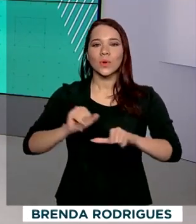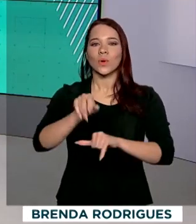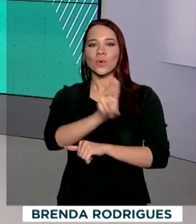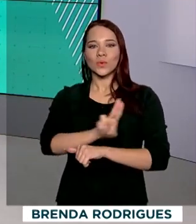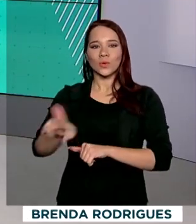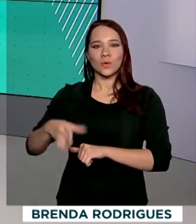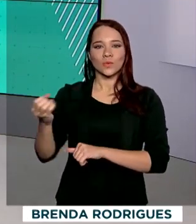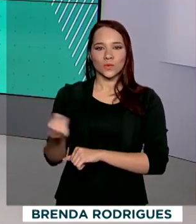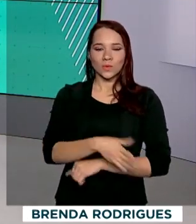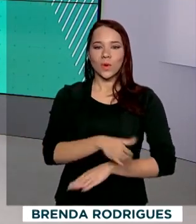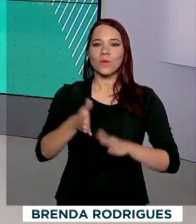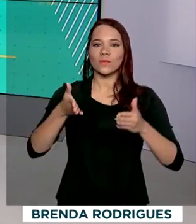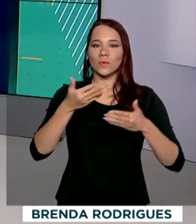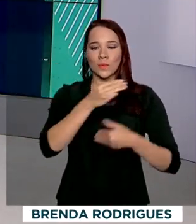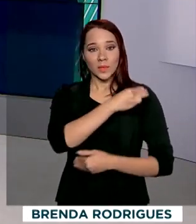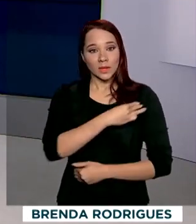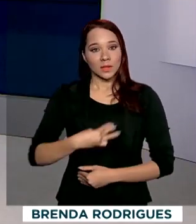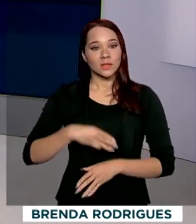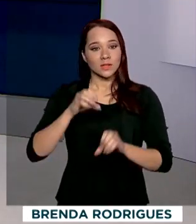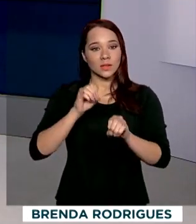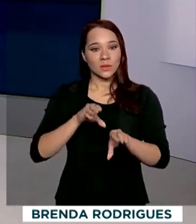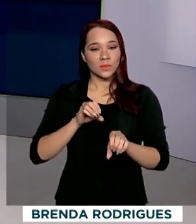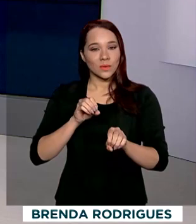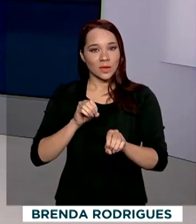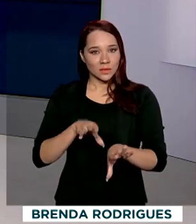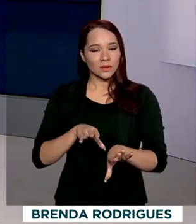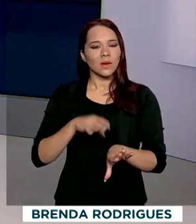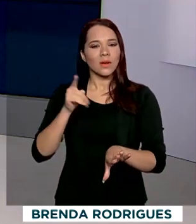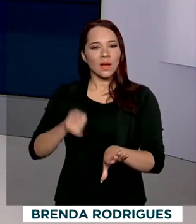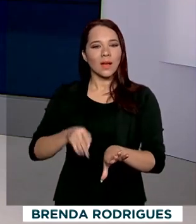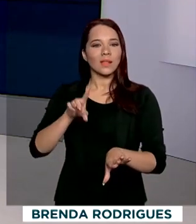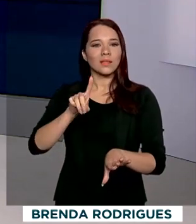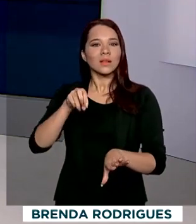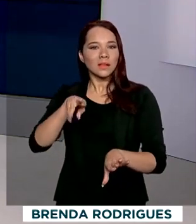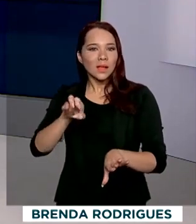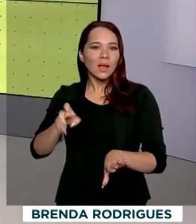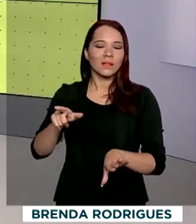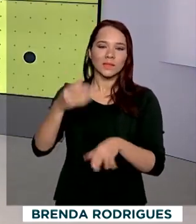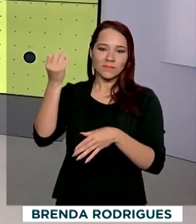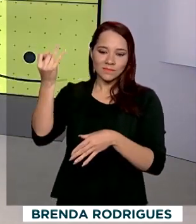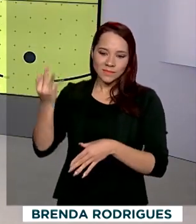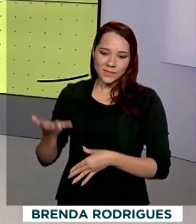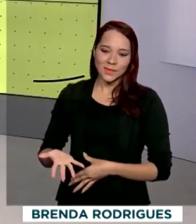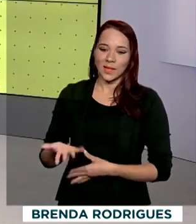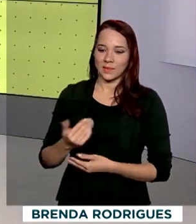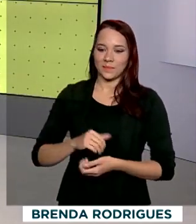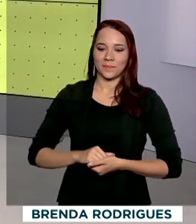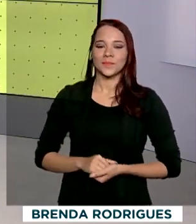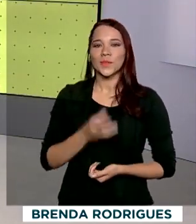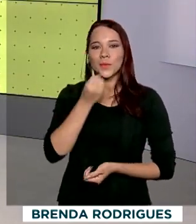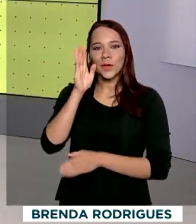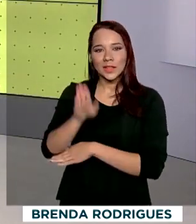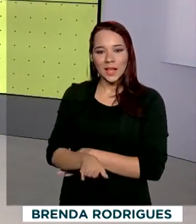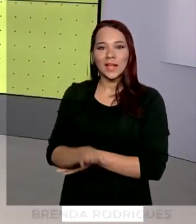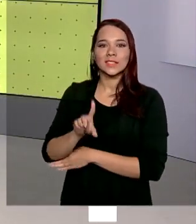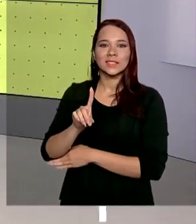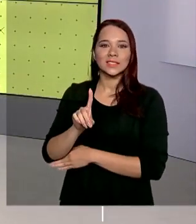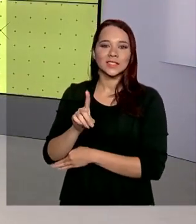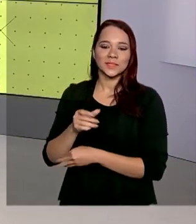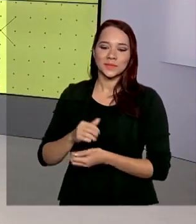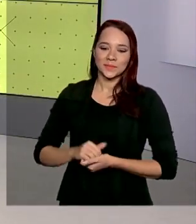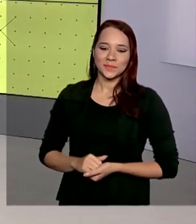do novo ministro da Educação. Daniele Popov traz a informação ao vivo do Palácio do Planalto. Boa tarde, Daniele.